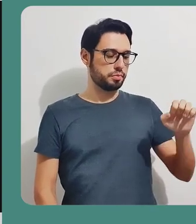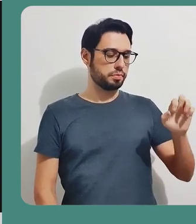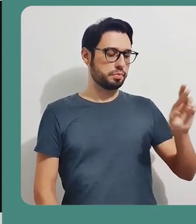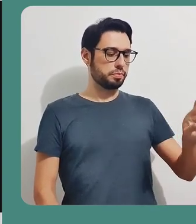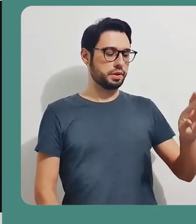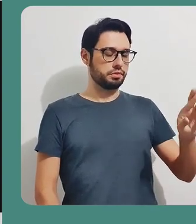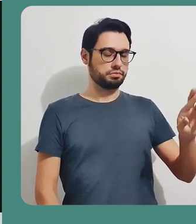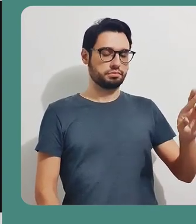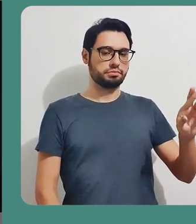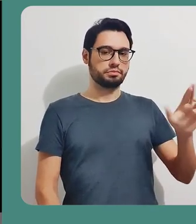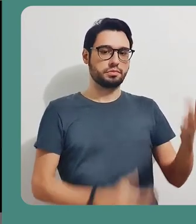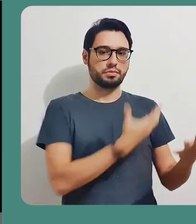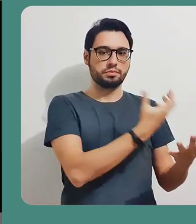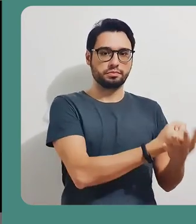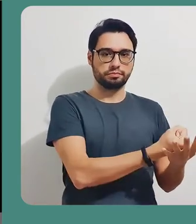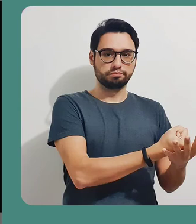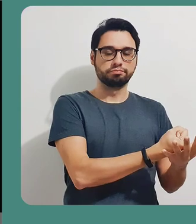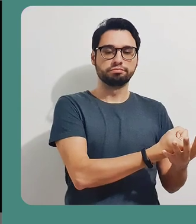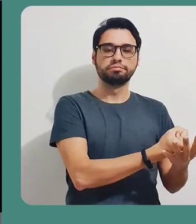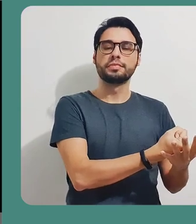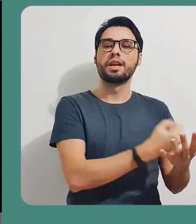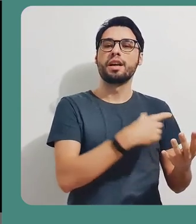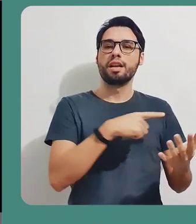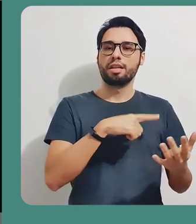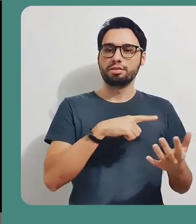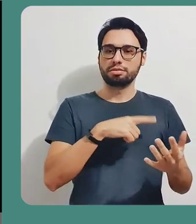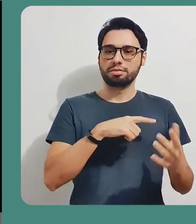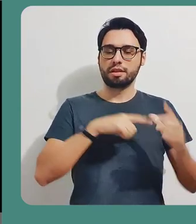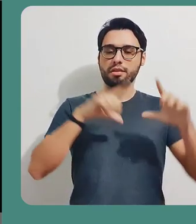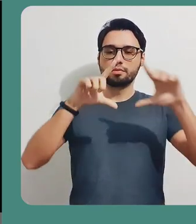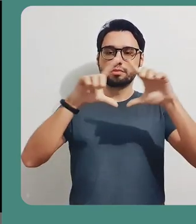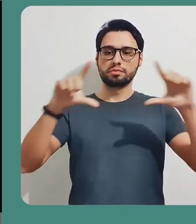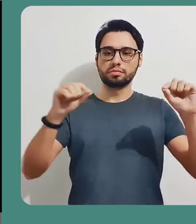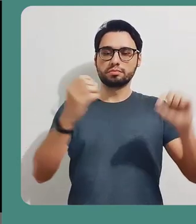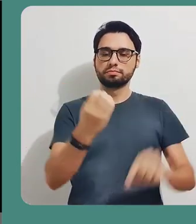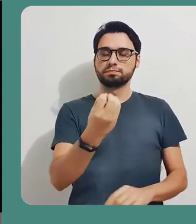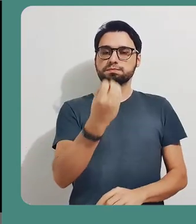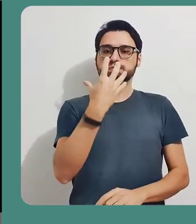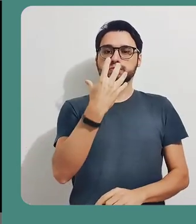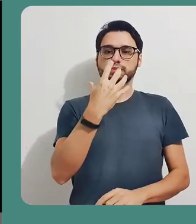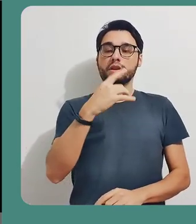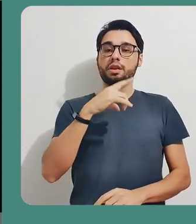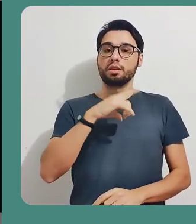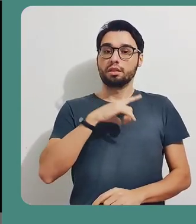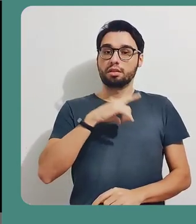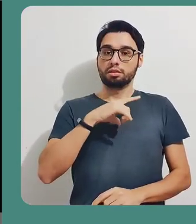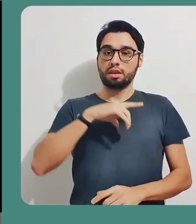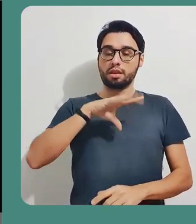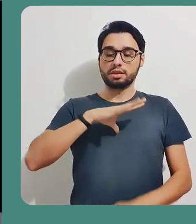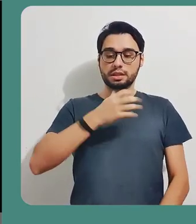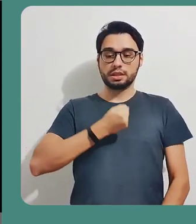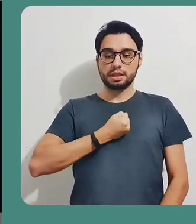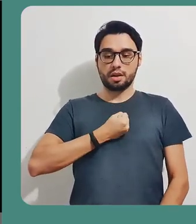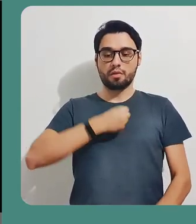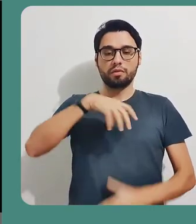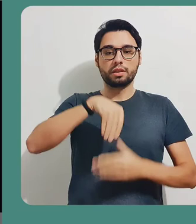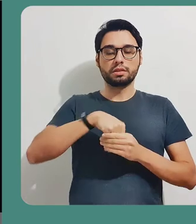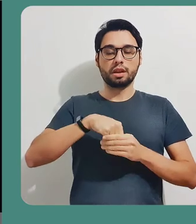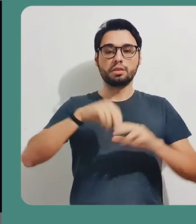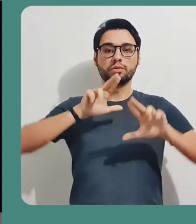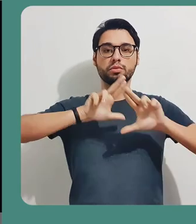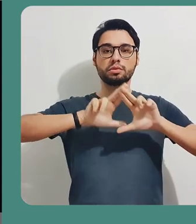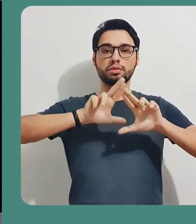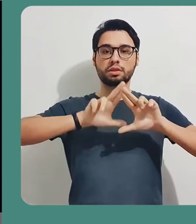opção de interromper gravação. Vai vir uma tela de confirmação, dizendo que a gravação será salva no Google